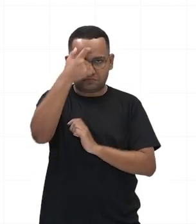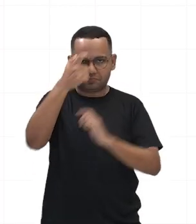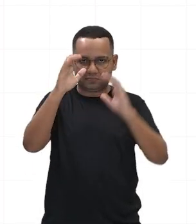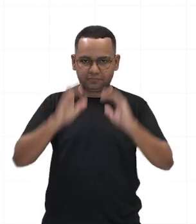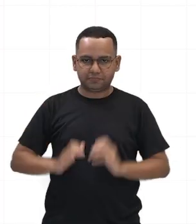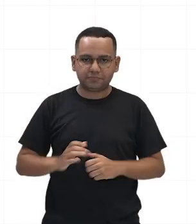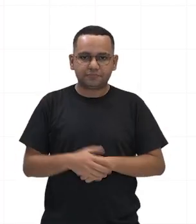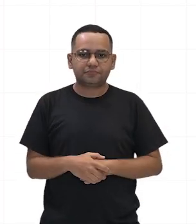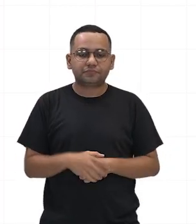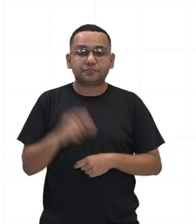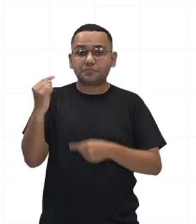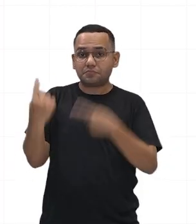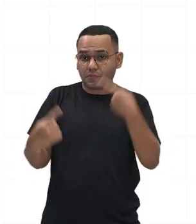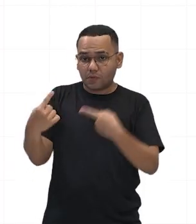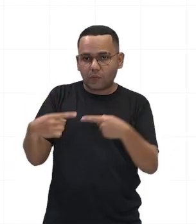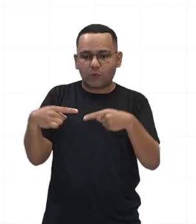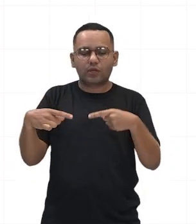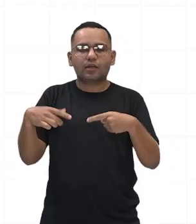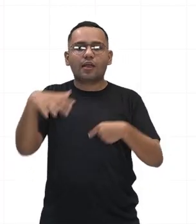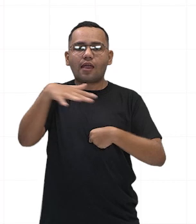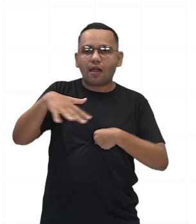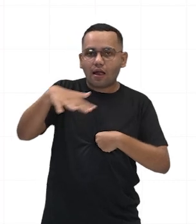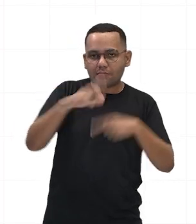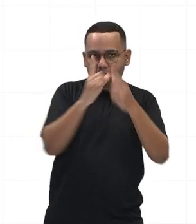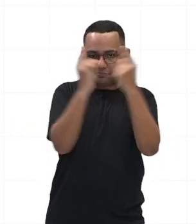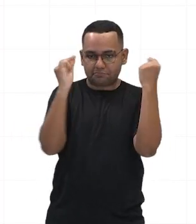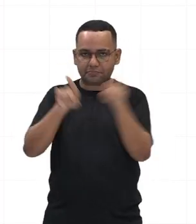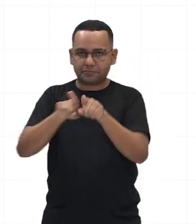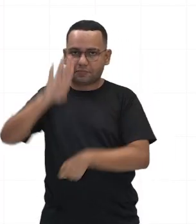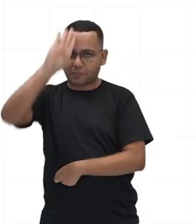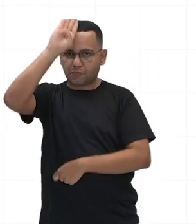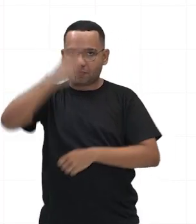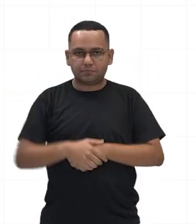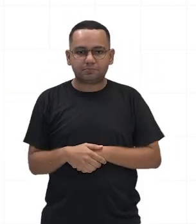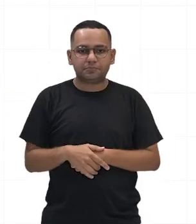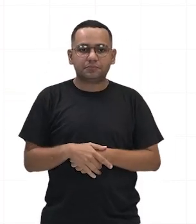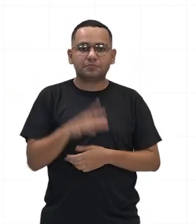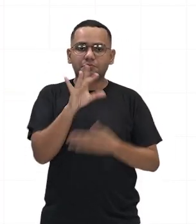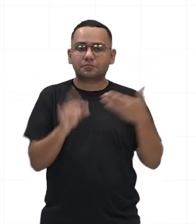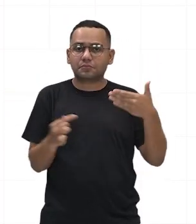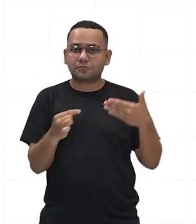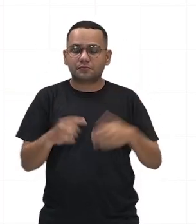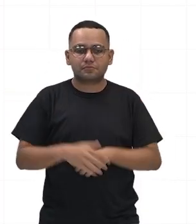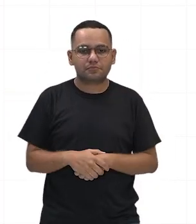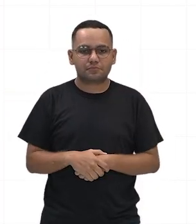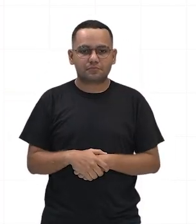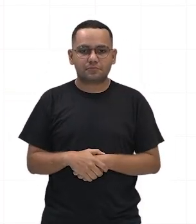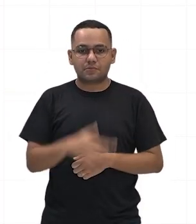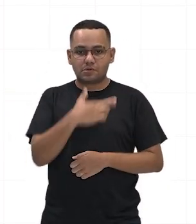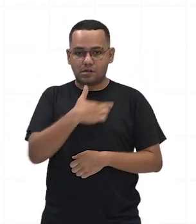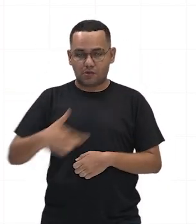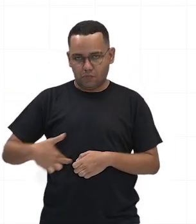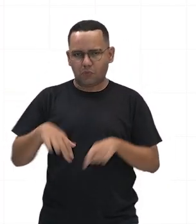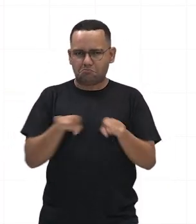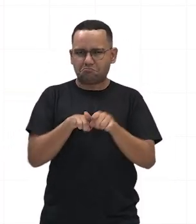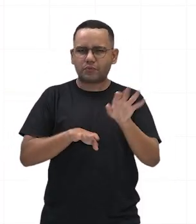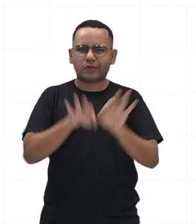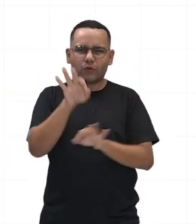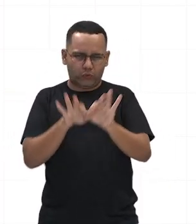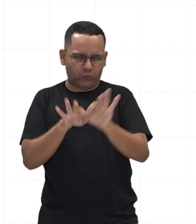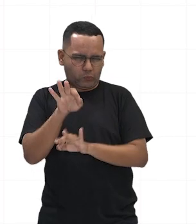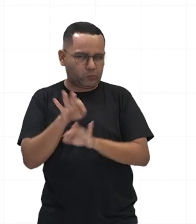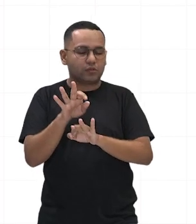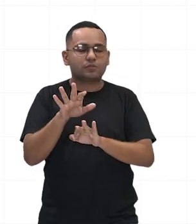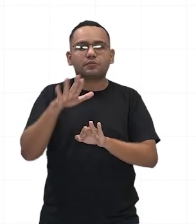cidadania e política na Grécia e em Roma. E, como detalhamento, nós temos República, Organização